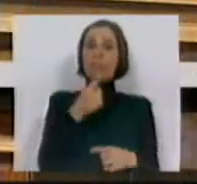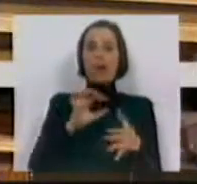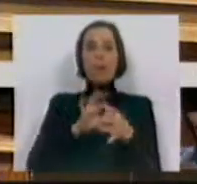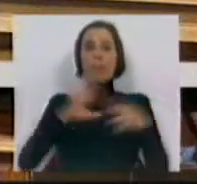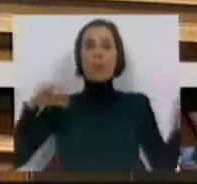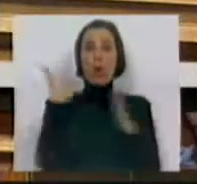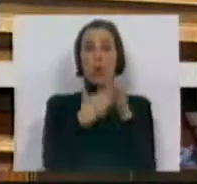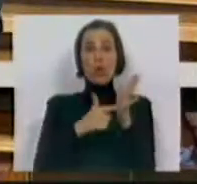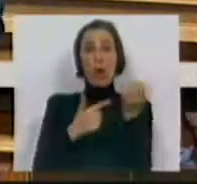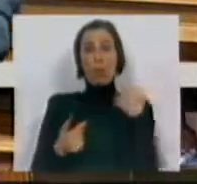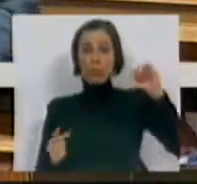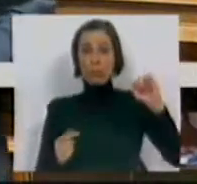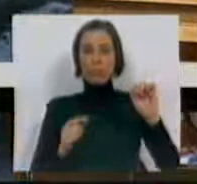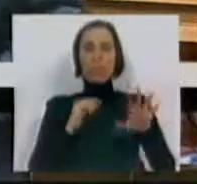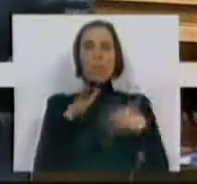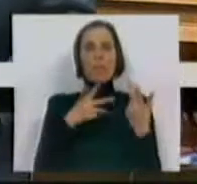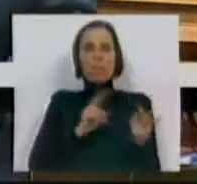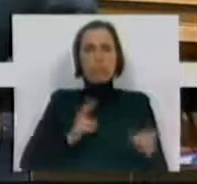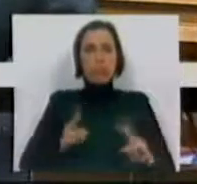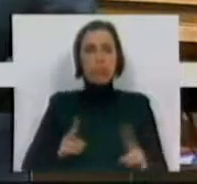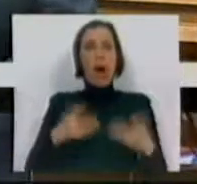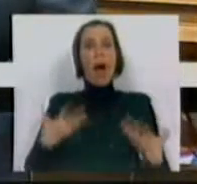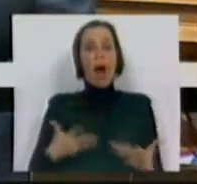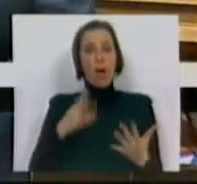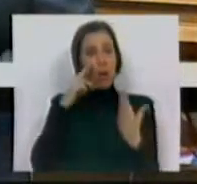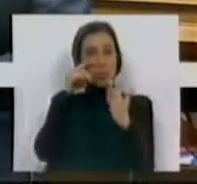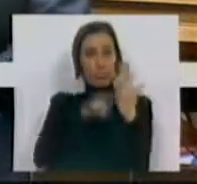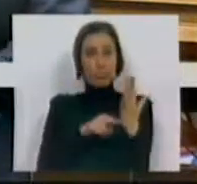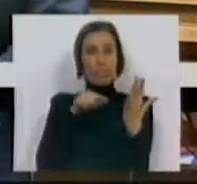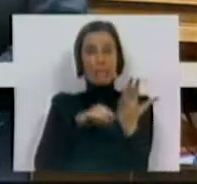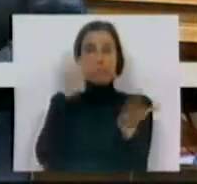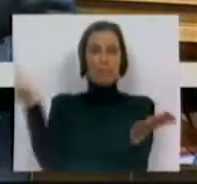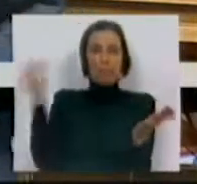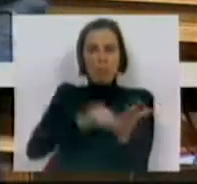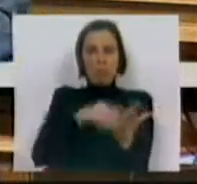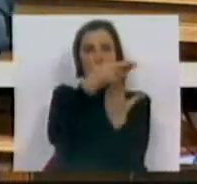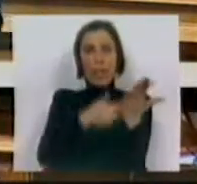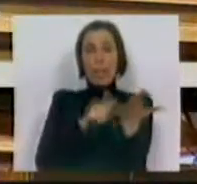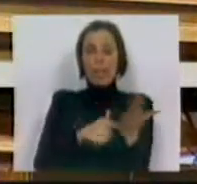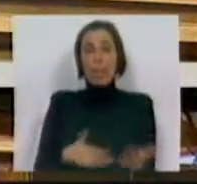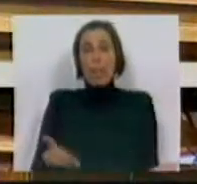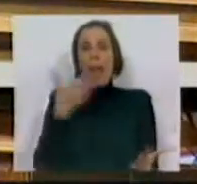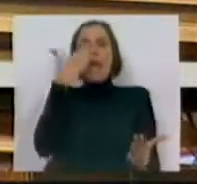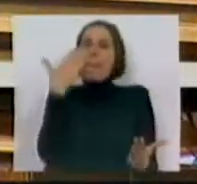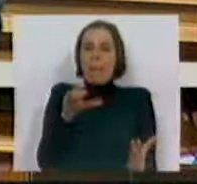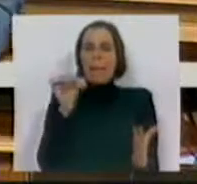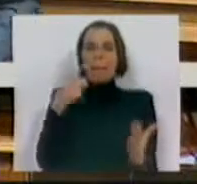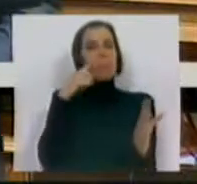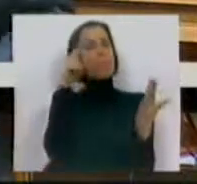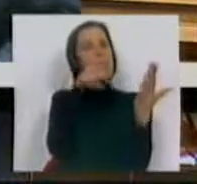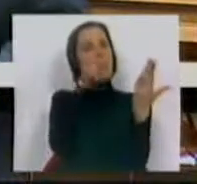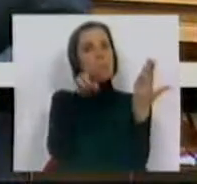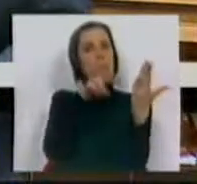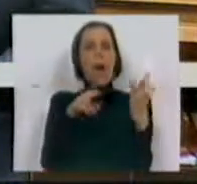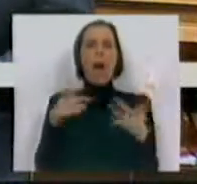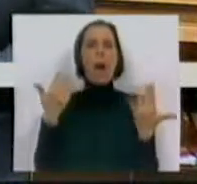inconstitucional, depois remexida, é aqui enxertada neste diploma. Parece à primeira vista um diploma